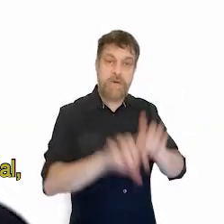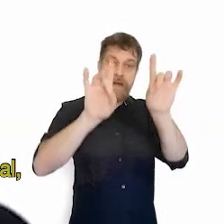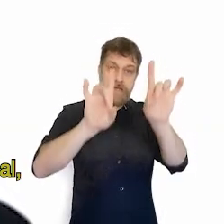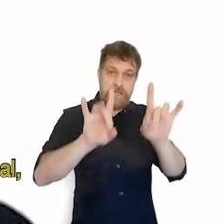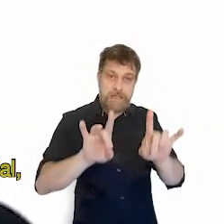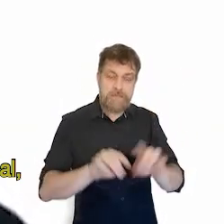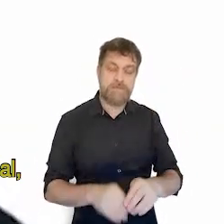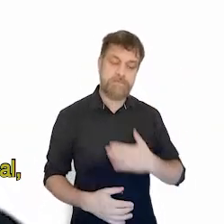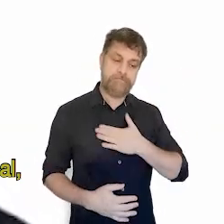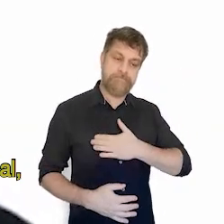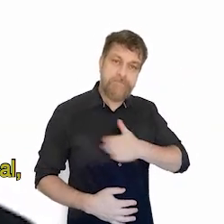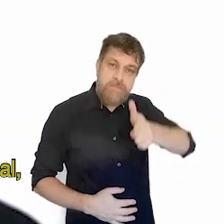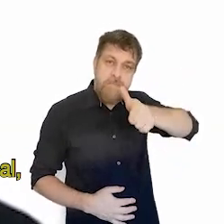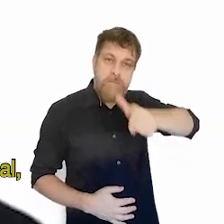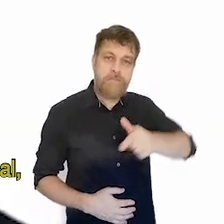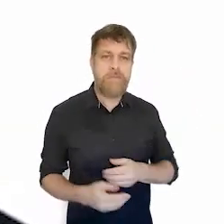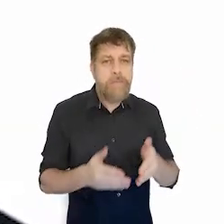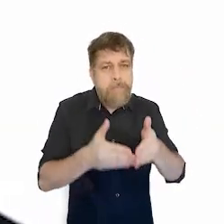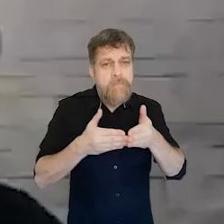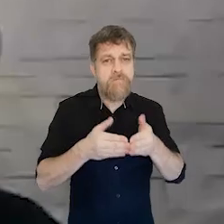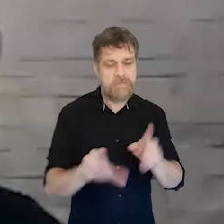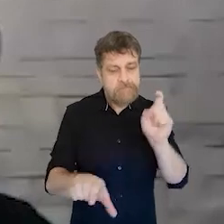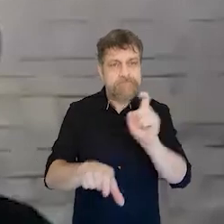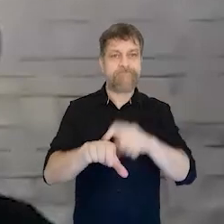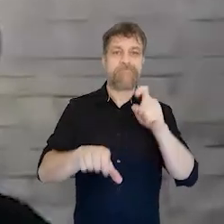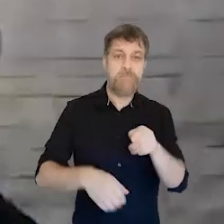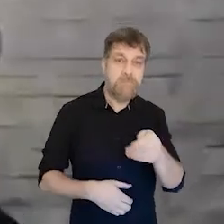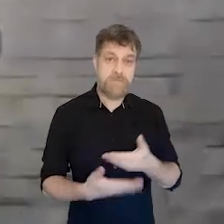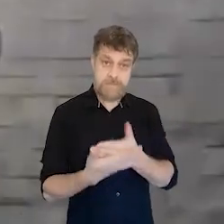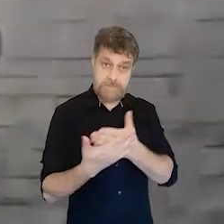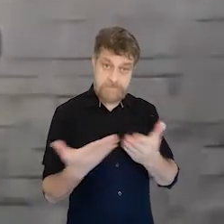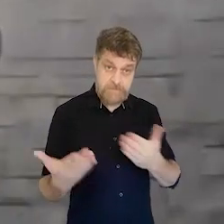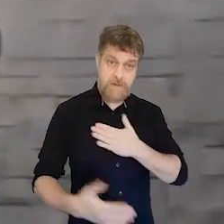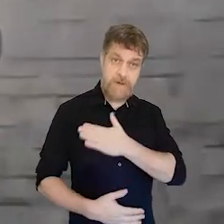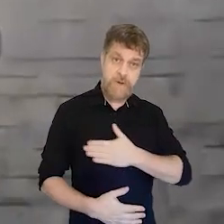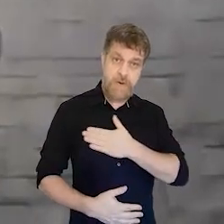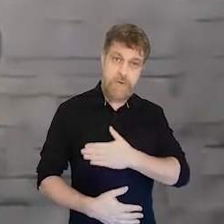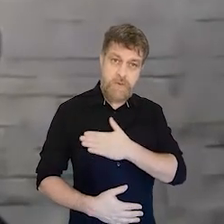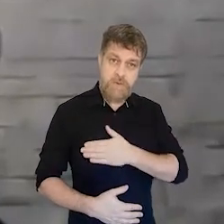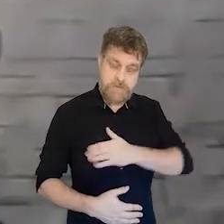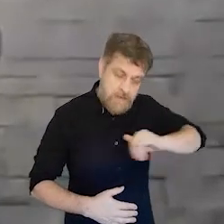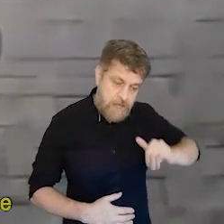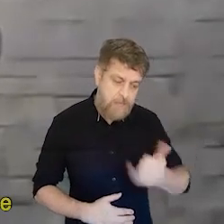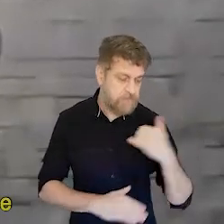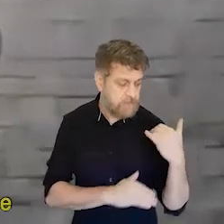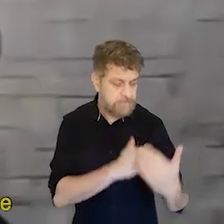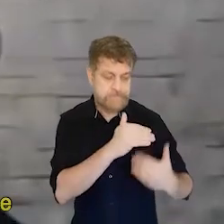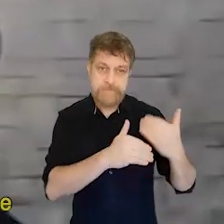eu queria, de novo, dizer, por favor, acessem. Tomara que vocês gostem, curtam, se desenvolvam,